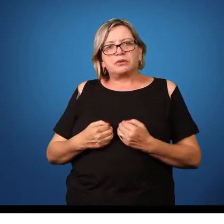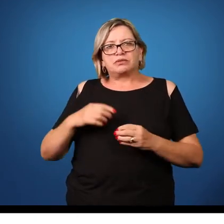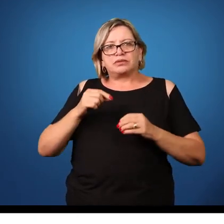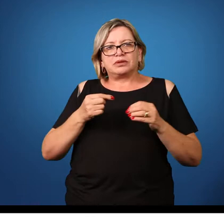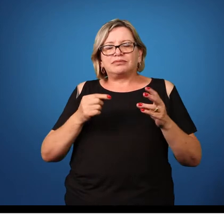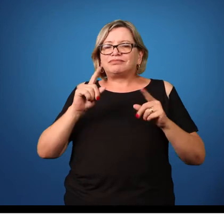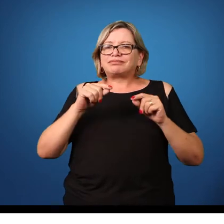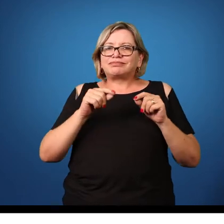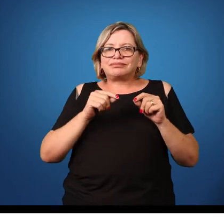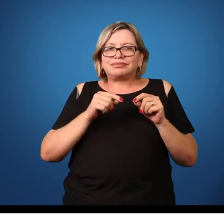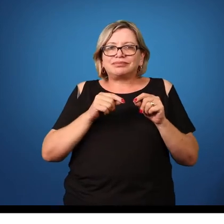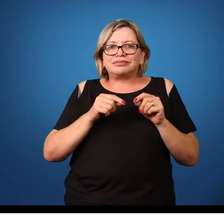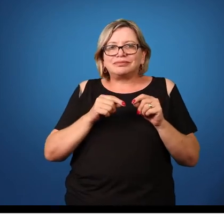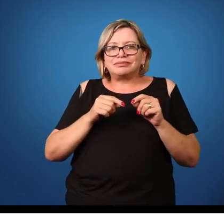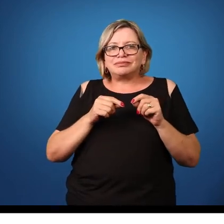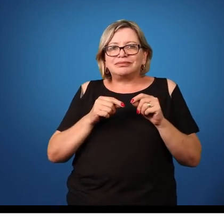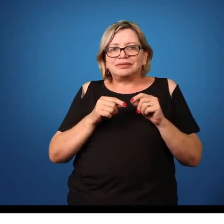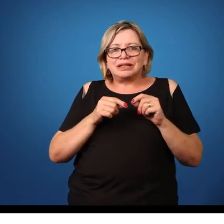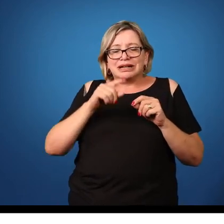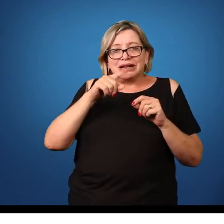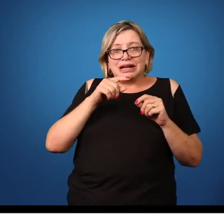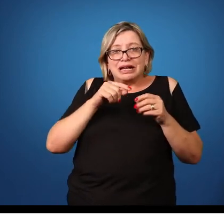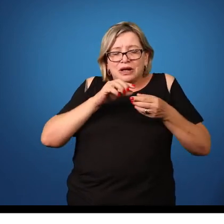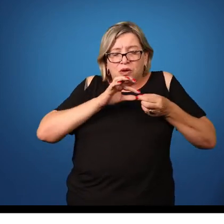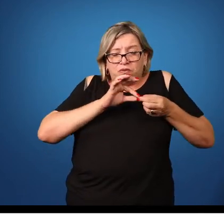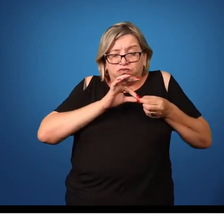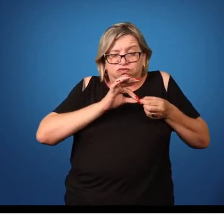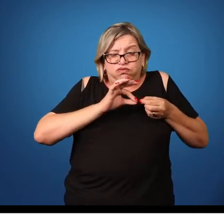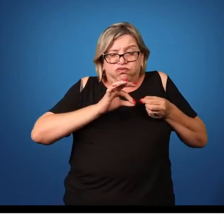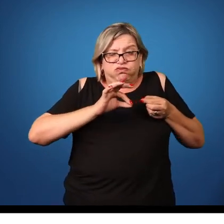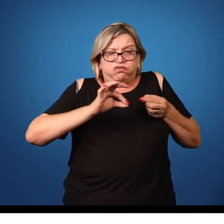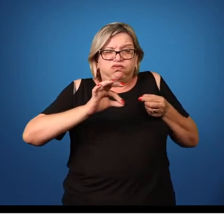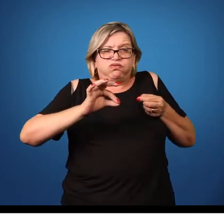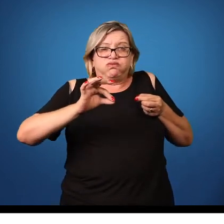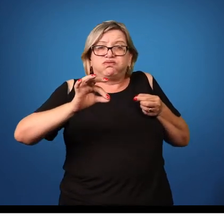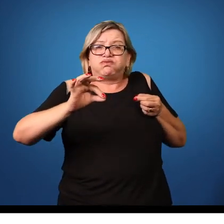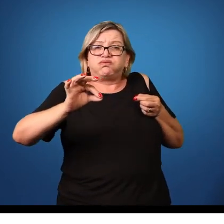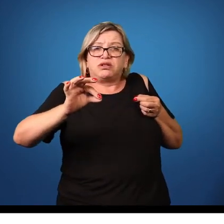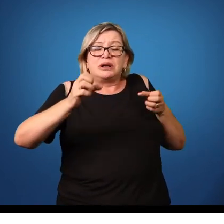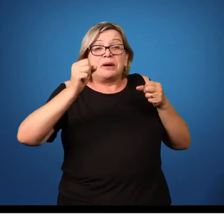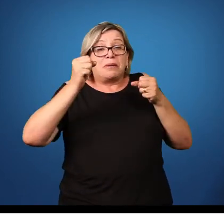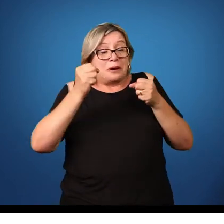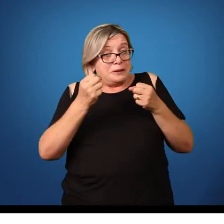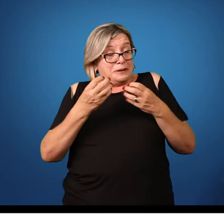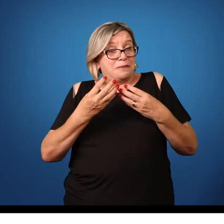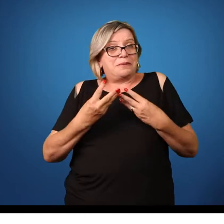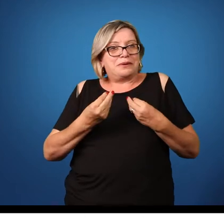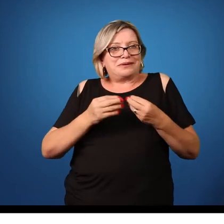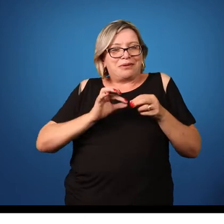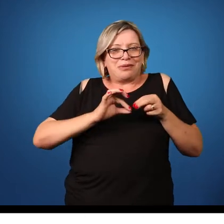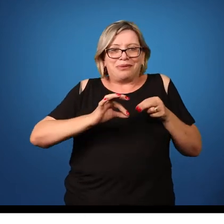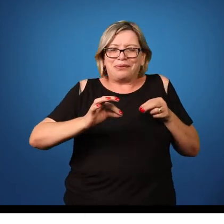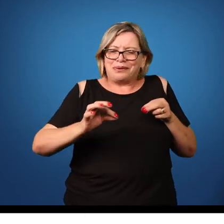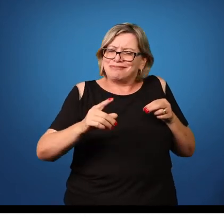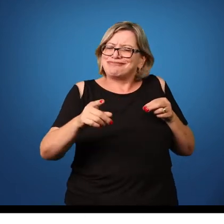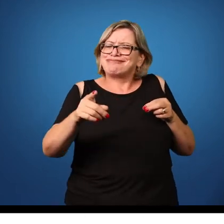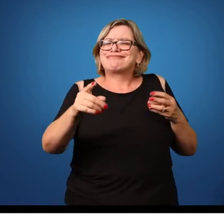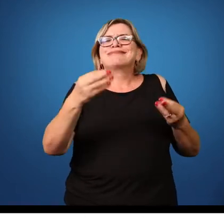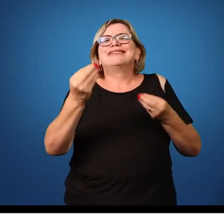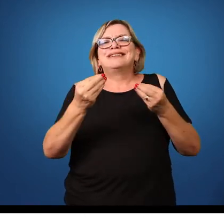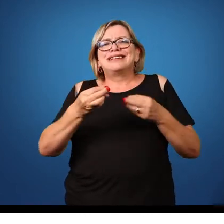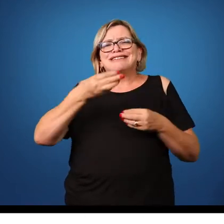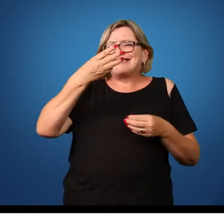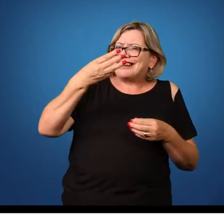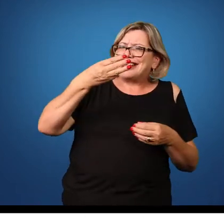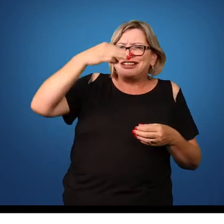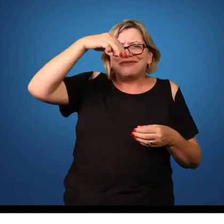são corpos... são animais muito longos, podem chegar a metros de comprimento, de